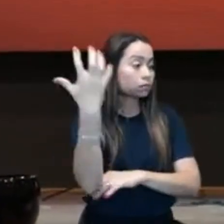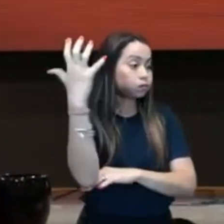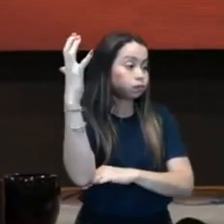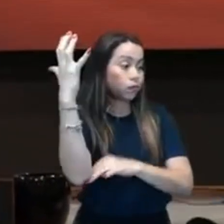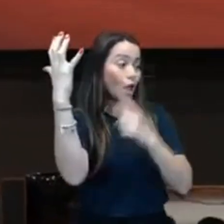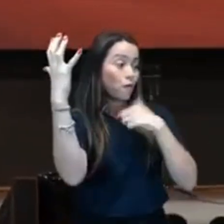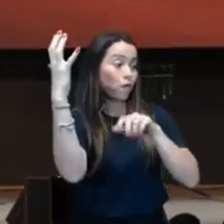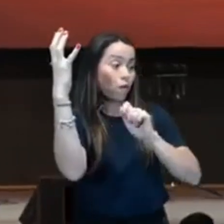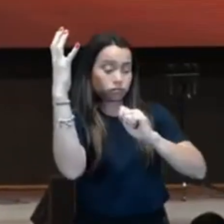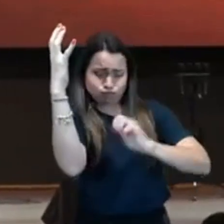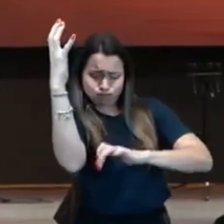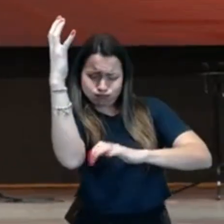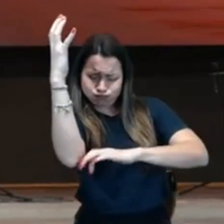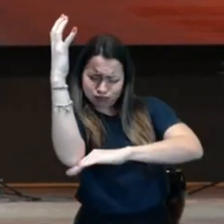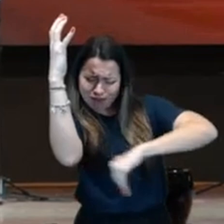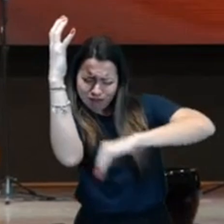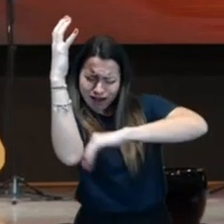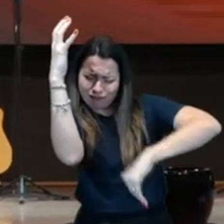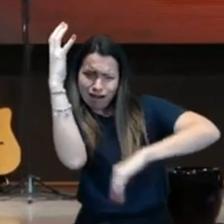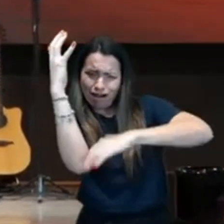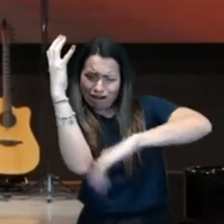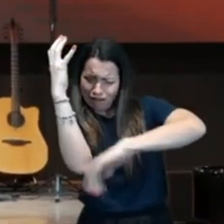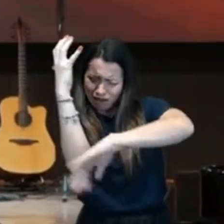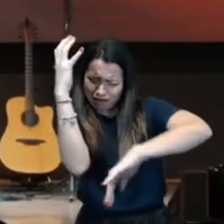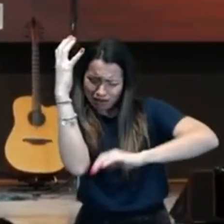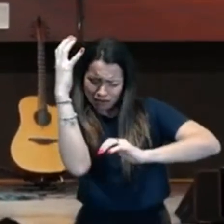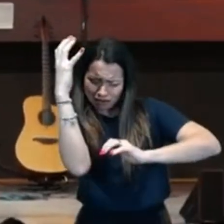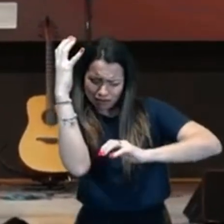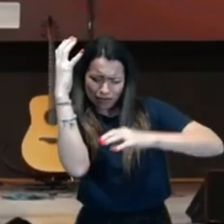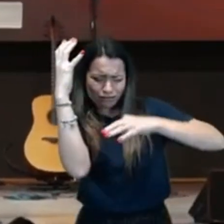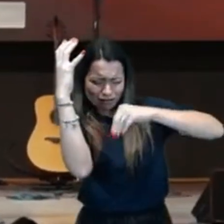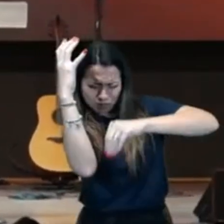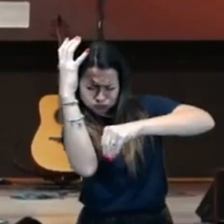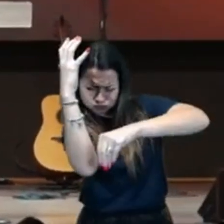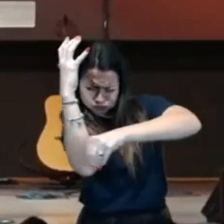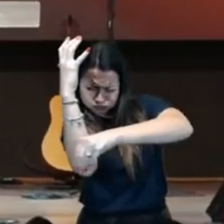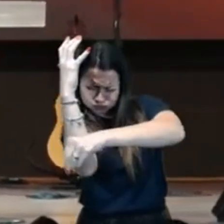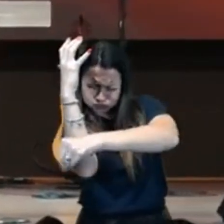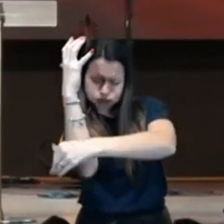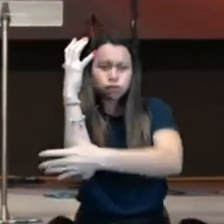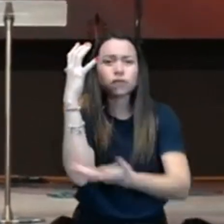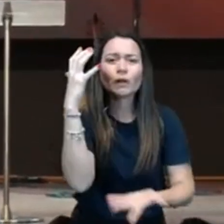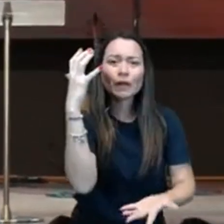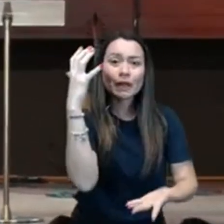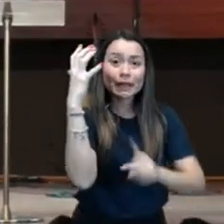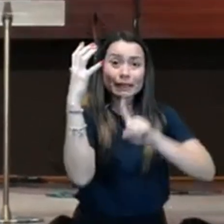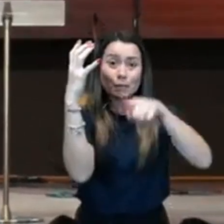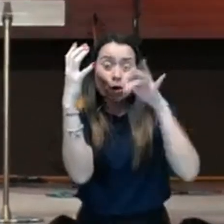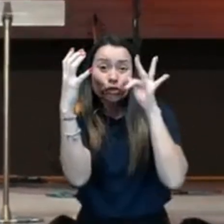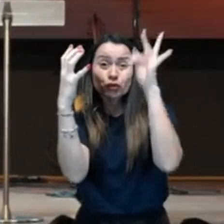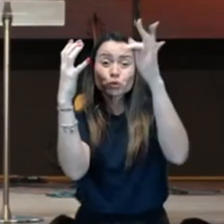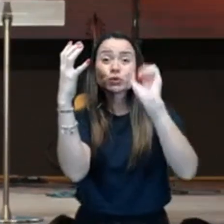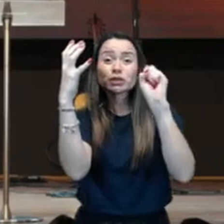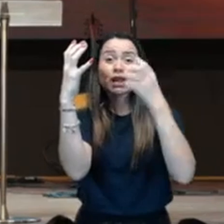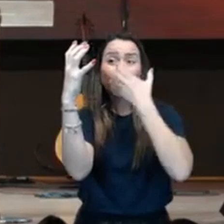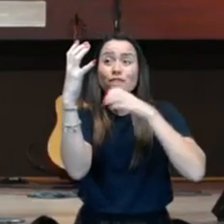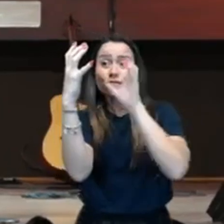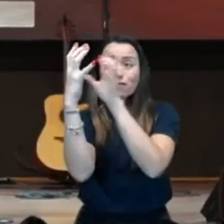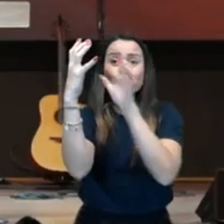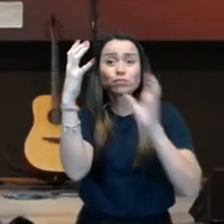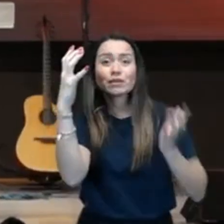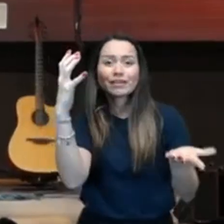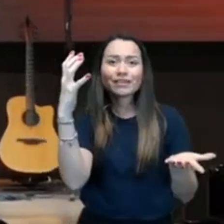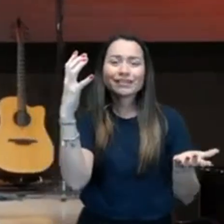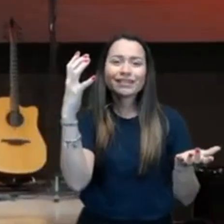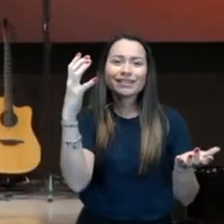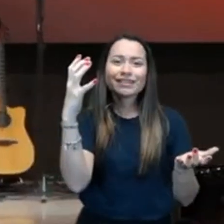frutifica. Ou seja, o que Jesus está dizendo? O que adianta estar ocupando o solo? Sem fruto. Então, é da vontade de Jesus que nós frutificamos.